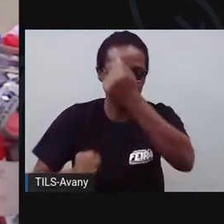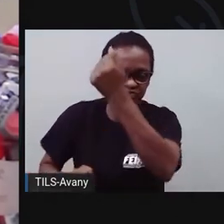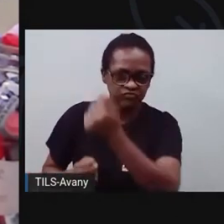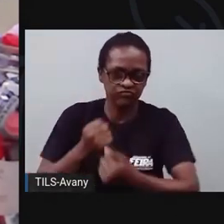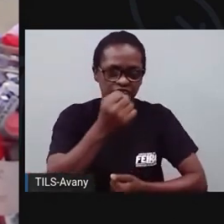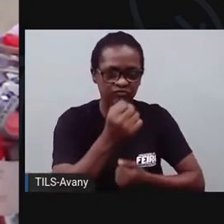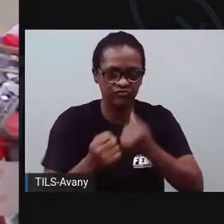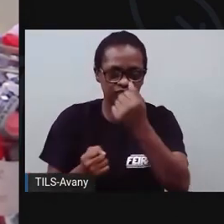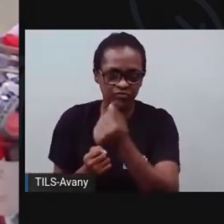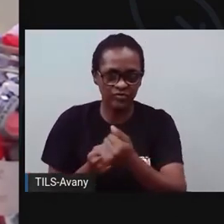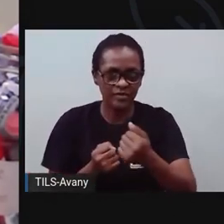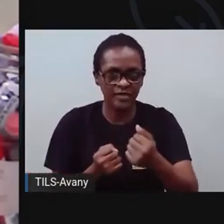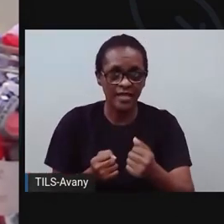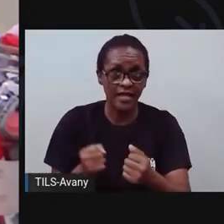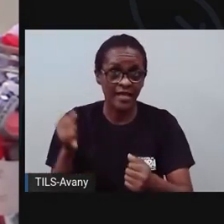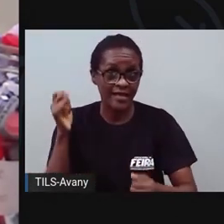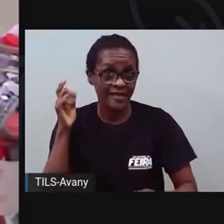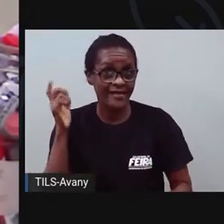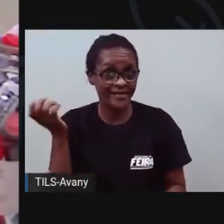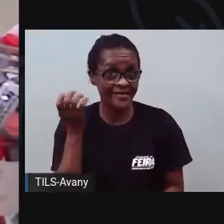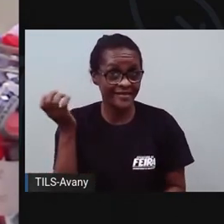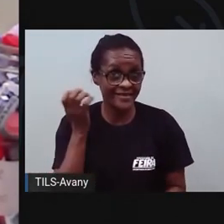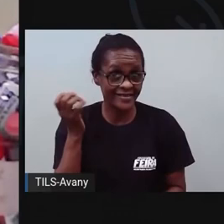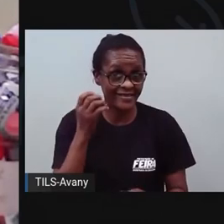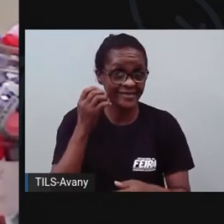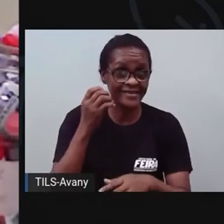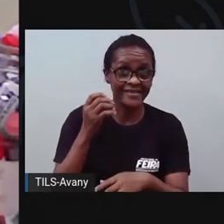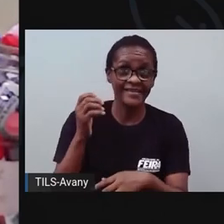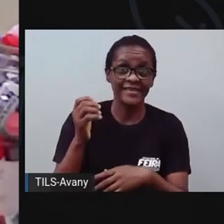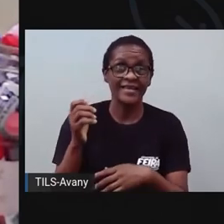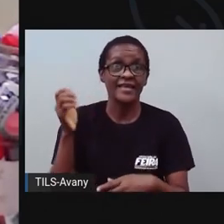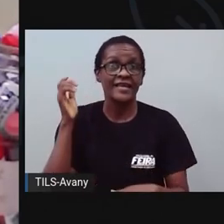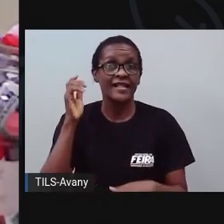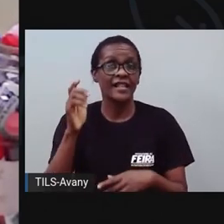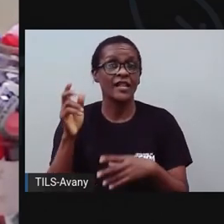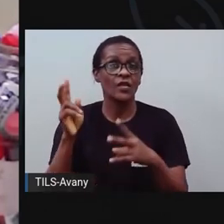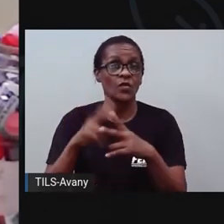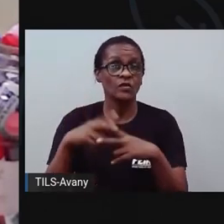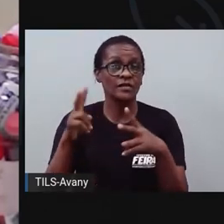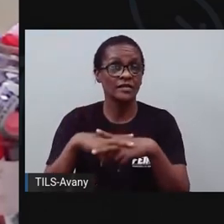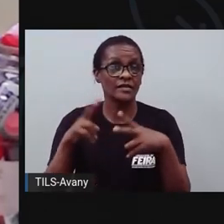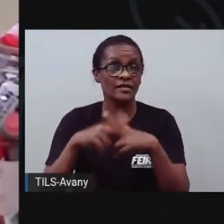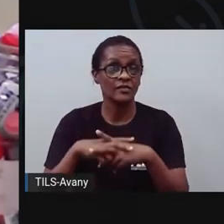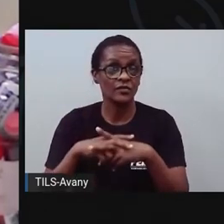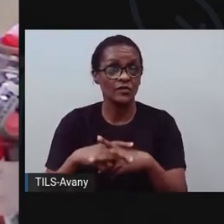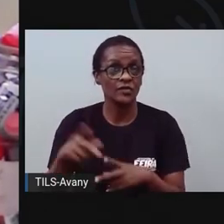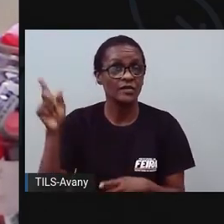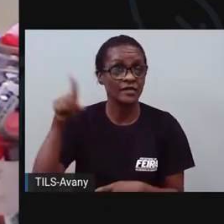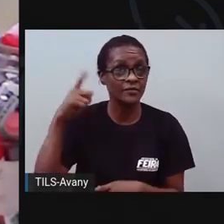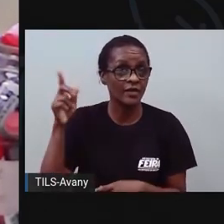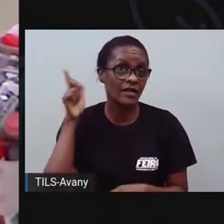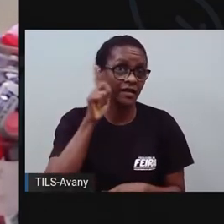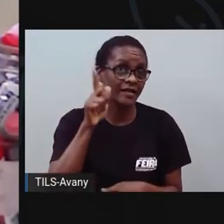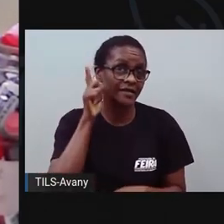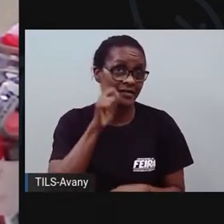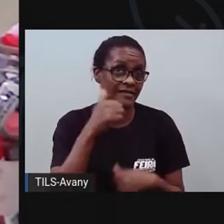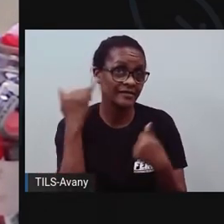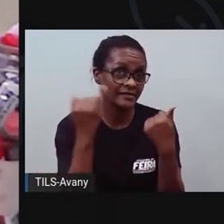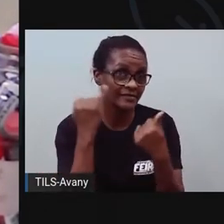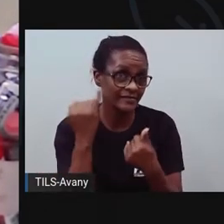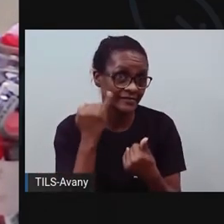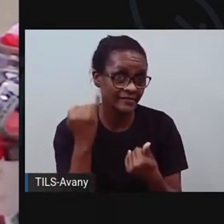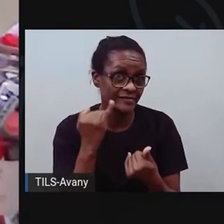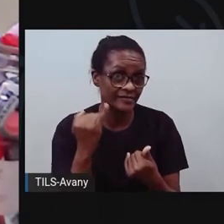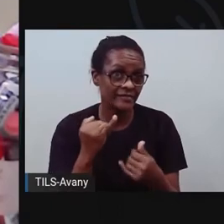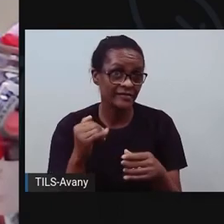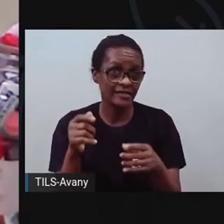desafios da carreira, né? E aí a Pró tá já indicada aqui, olha só o que temos aqui, ó. Isso aqui é indicando para onde